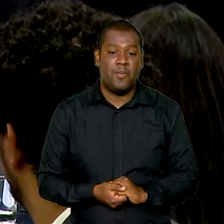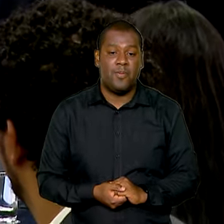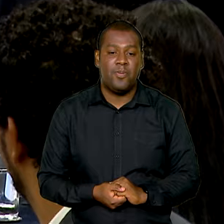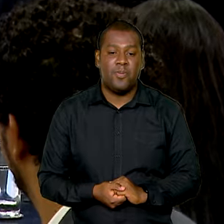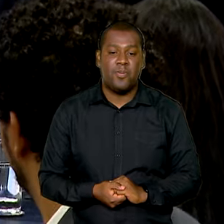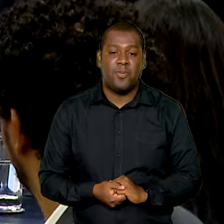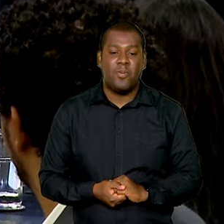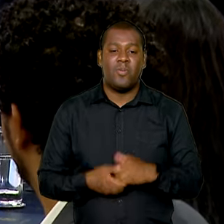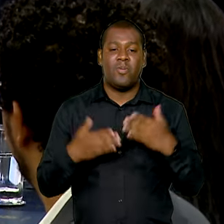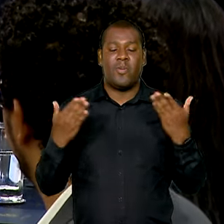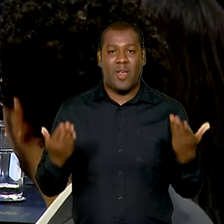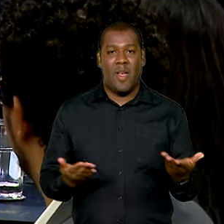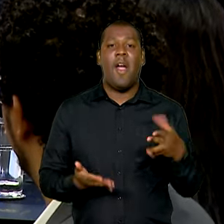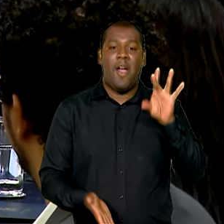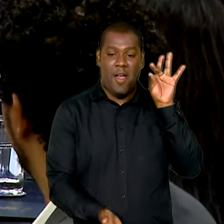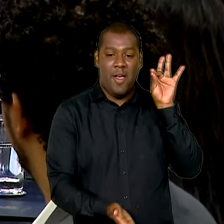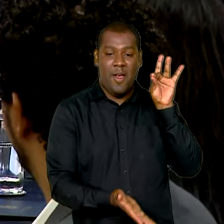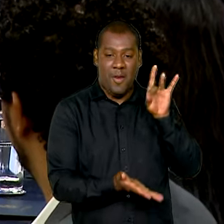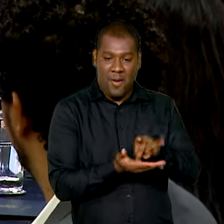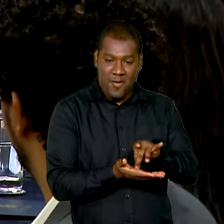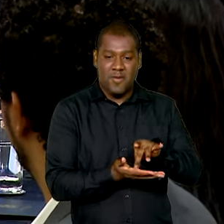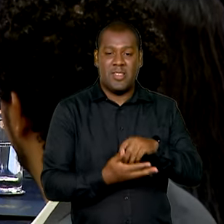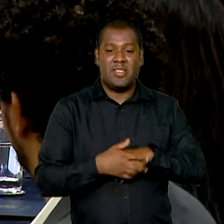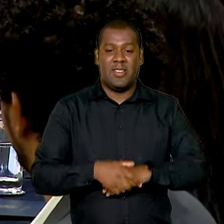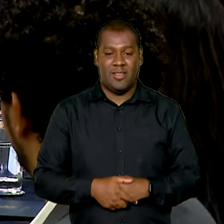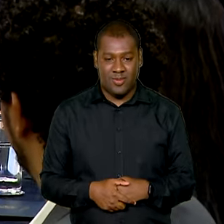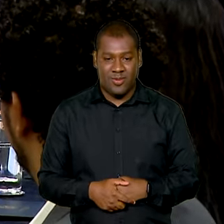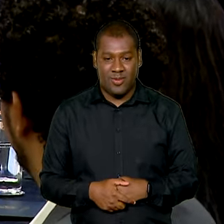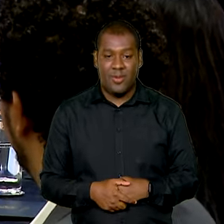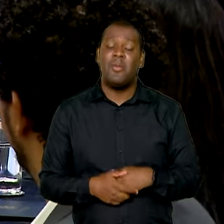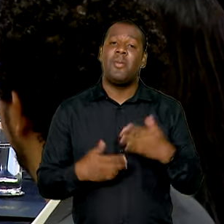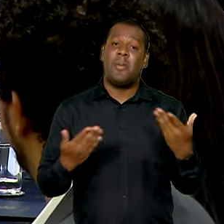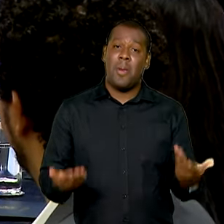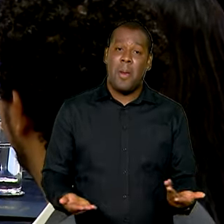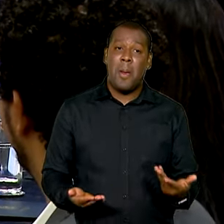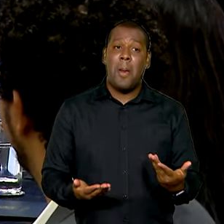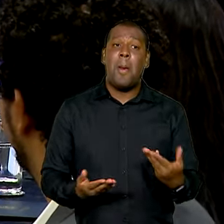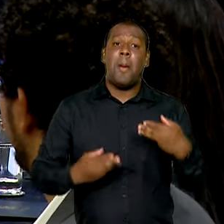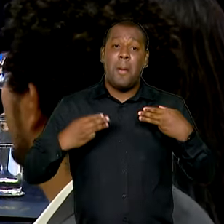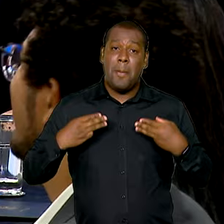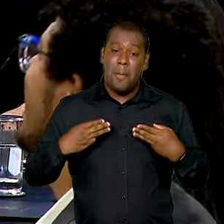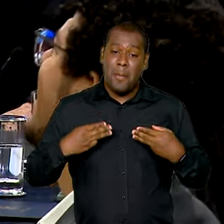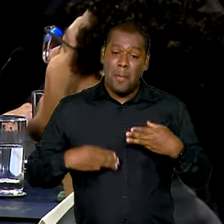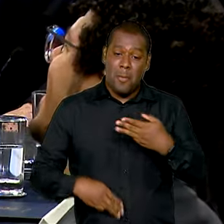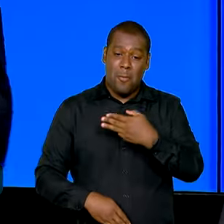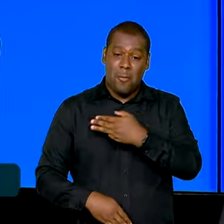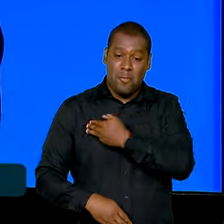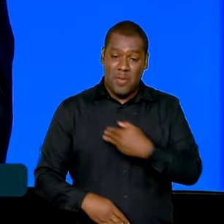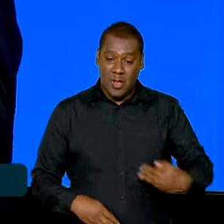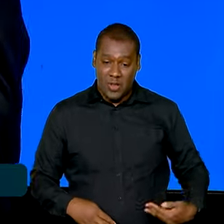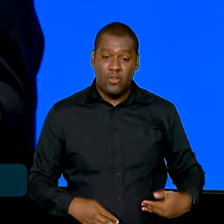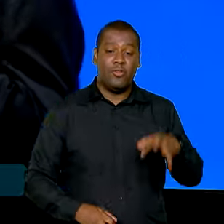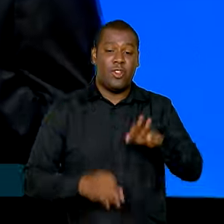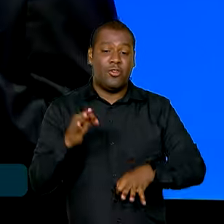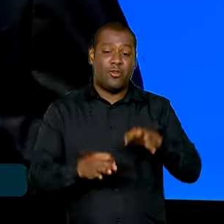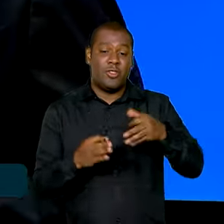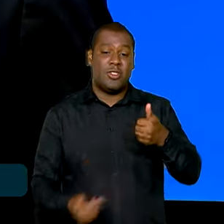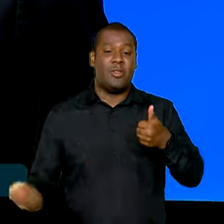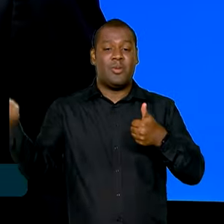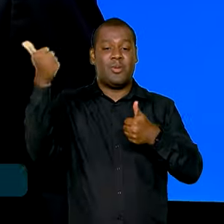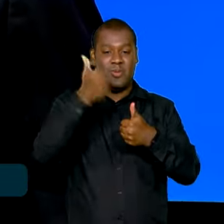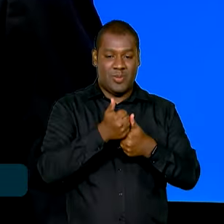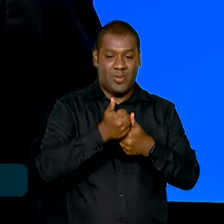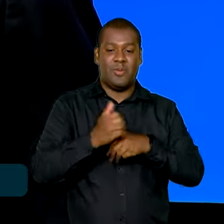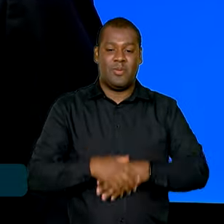ato simbólico inaugurou a transição entre o atual e o próximo ministro da Justiça e Segurança Pública. A entrega do broche,